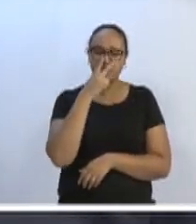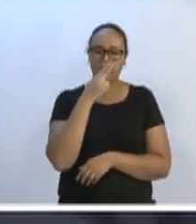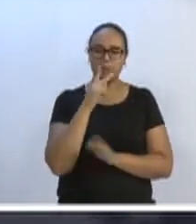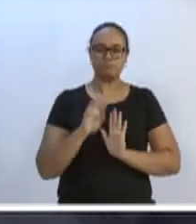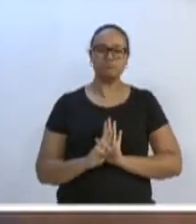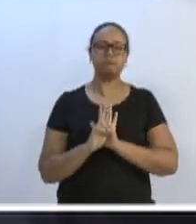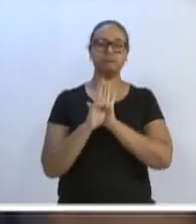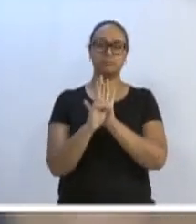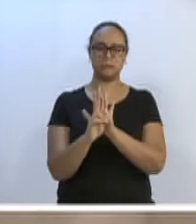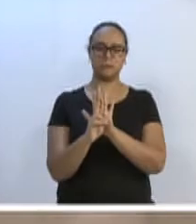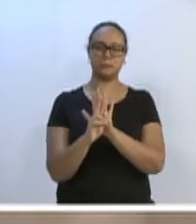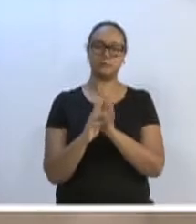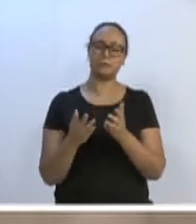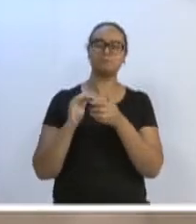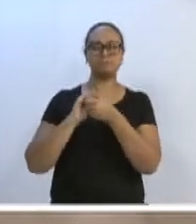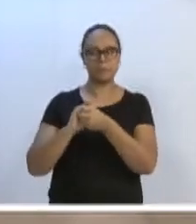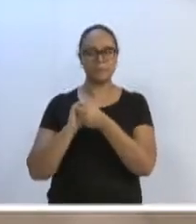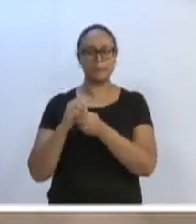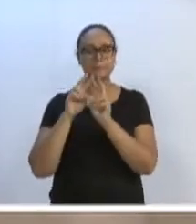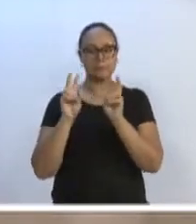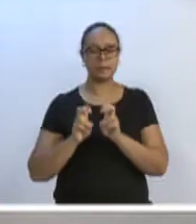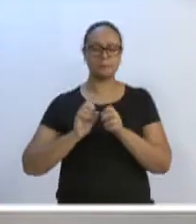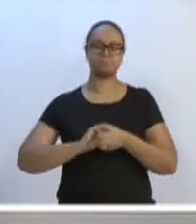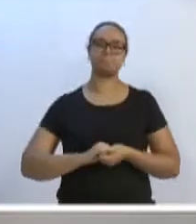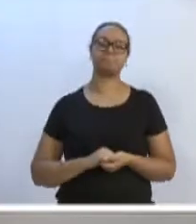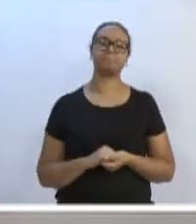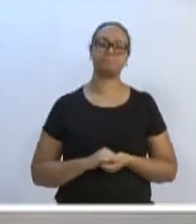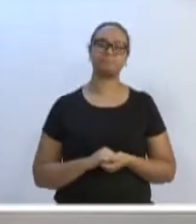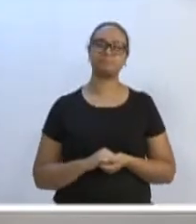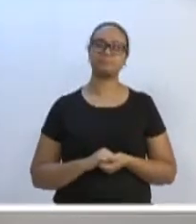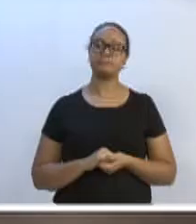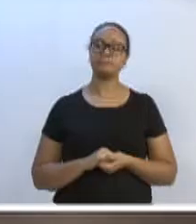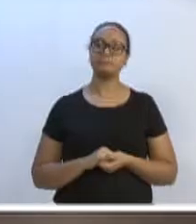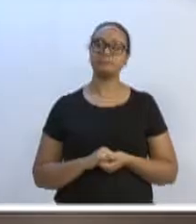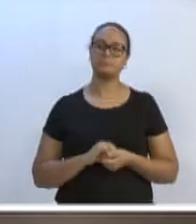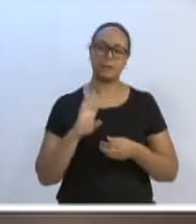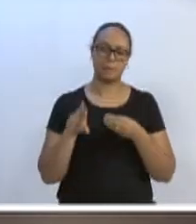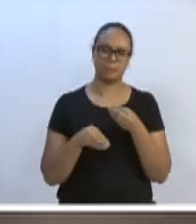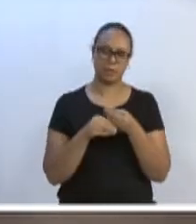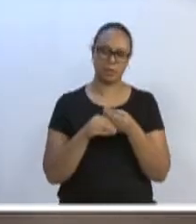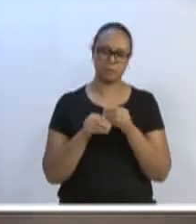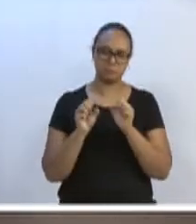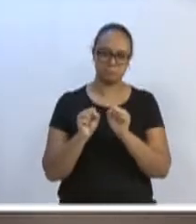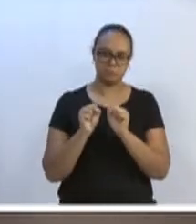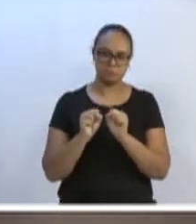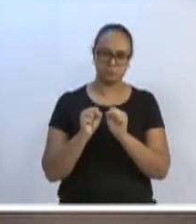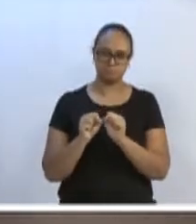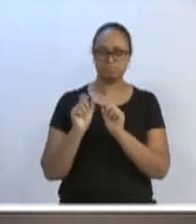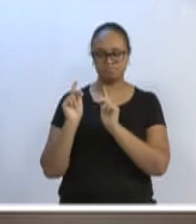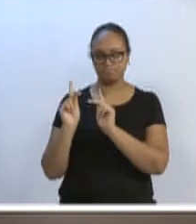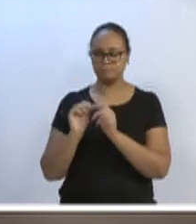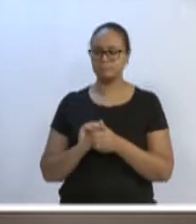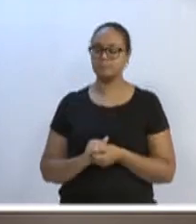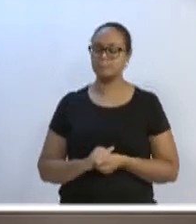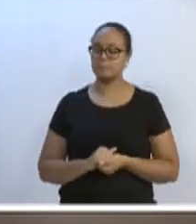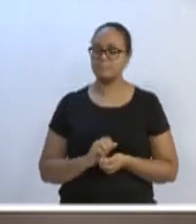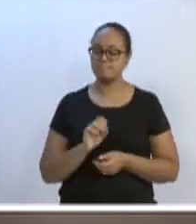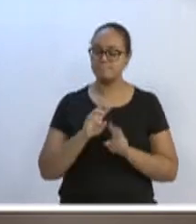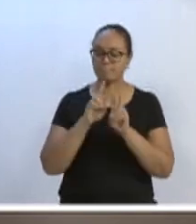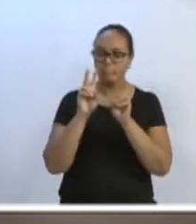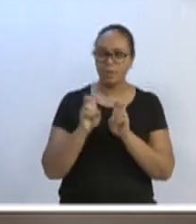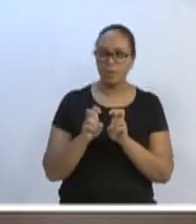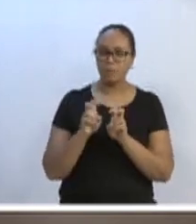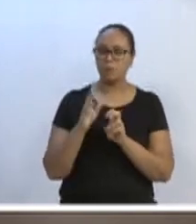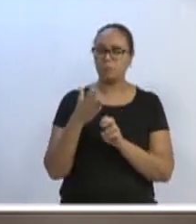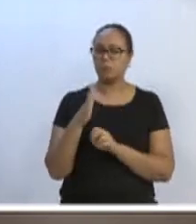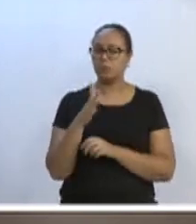Blumenau e pela nossa região. Parabéns. Concedido a parte, vereador. Claro, com o maior prazer. Muito obrigado. Apenas para dizer que, há cerca de um ano,